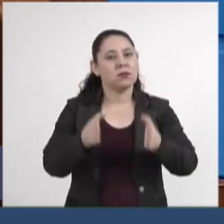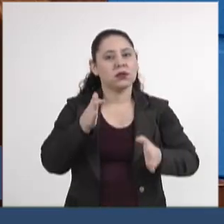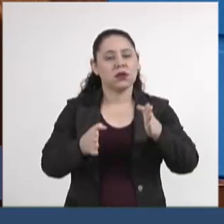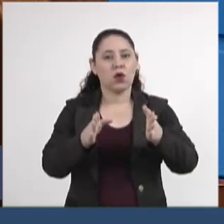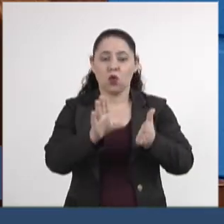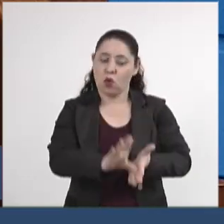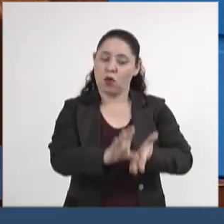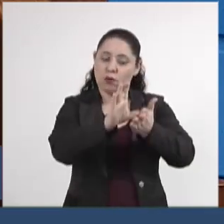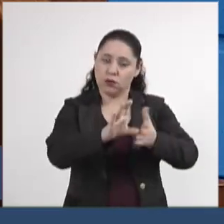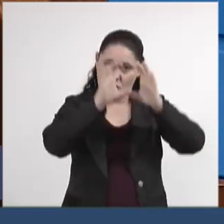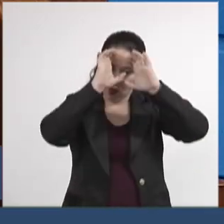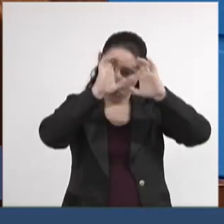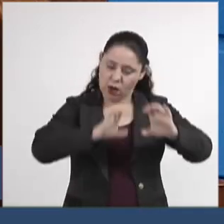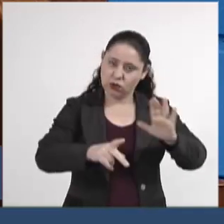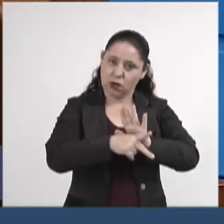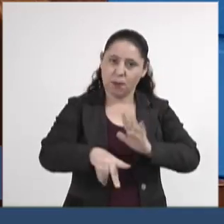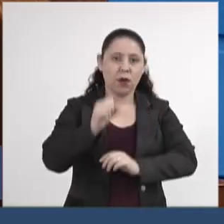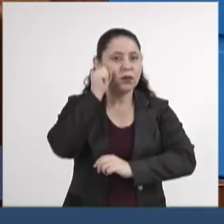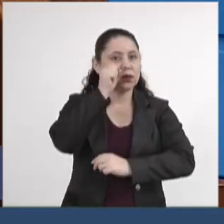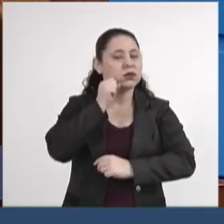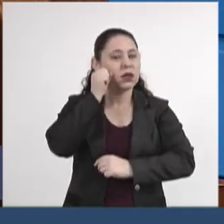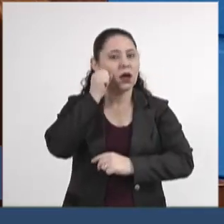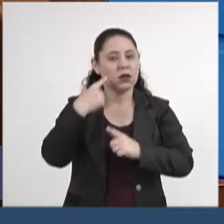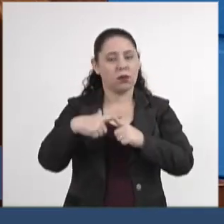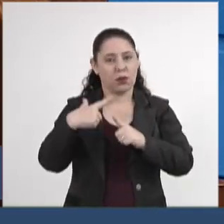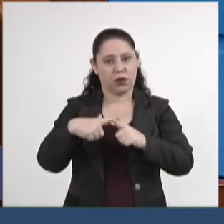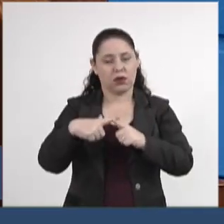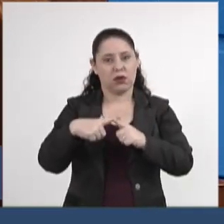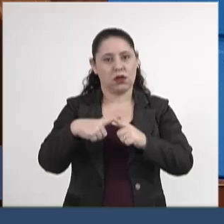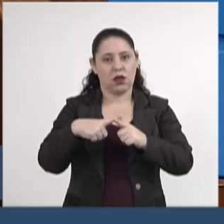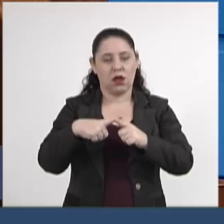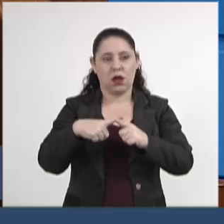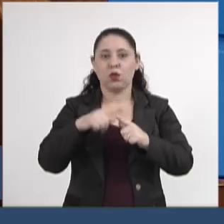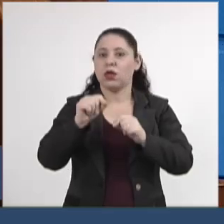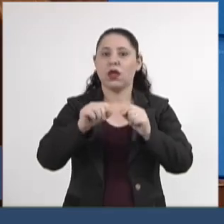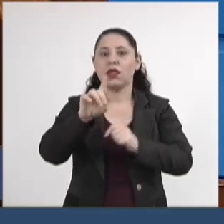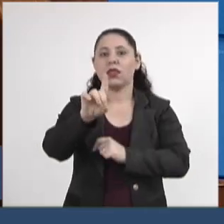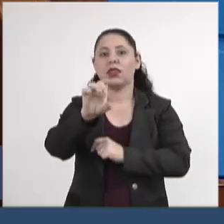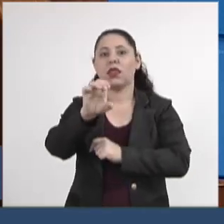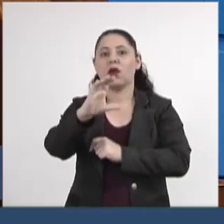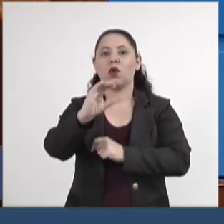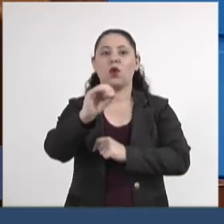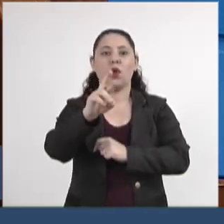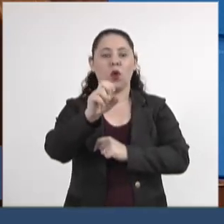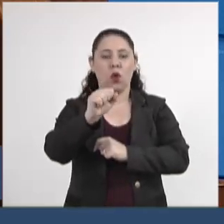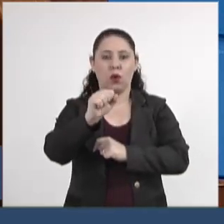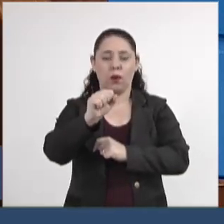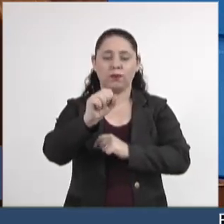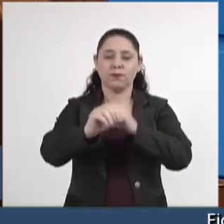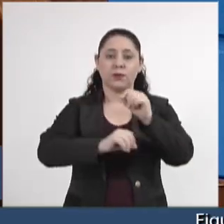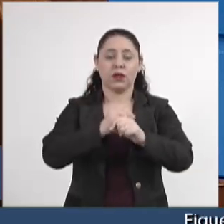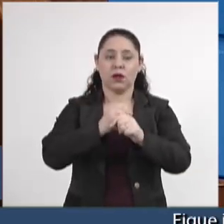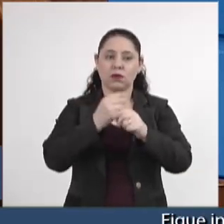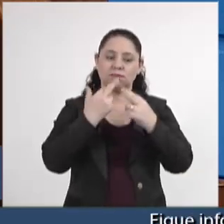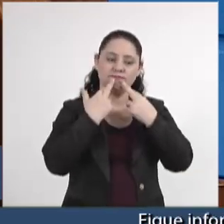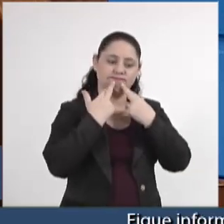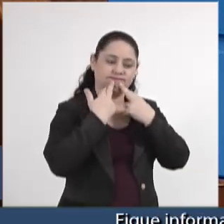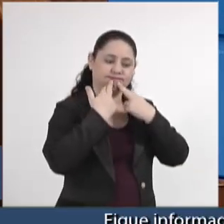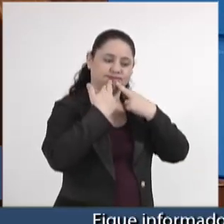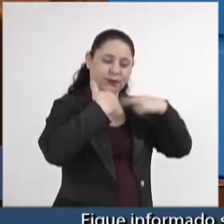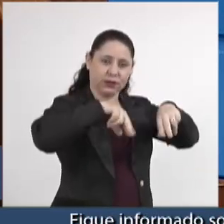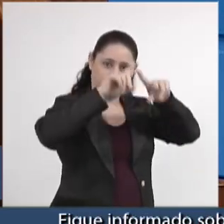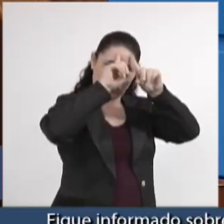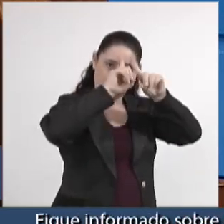comissão de ética do Senado, porque ele quebrou o decoro parlamentar e ofendeu a